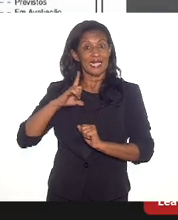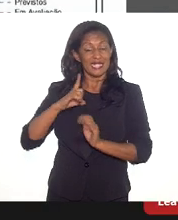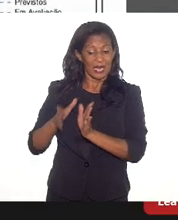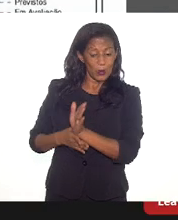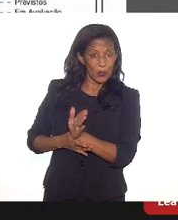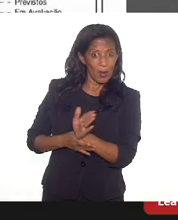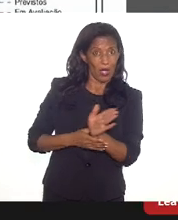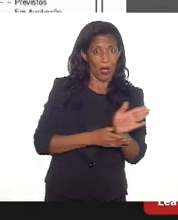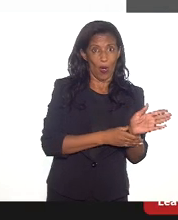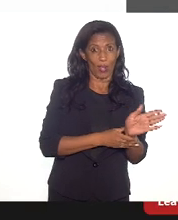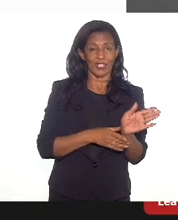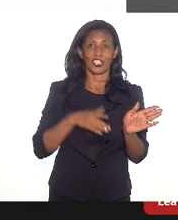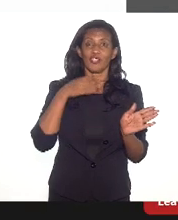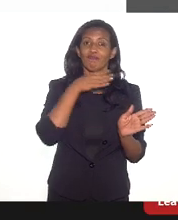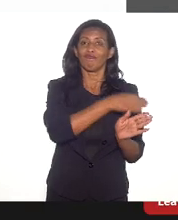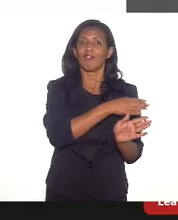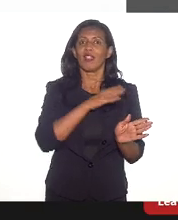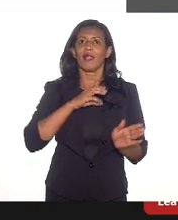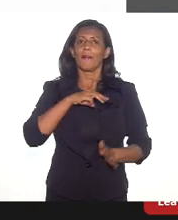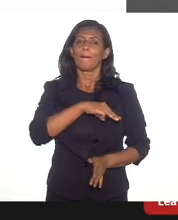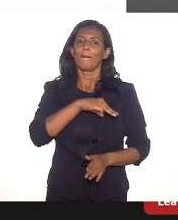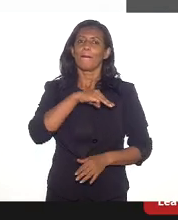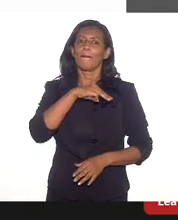que já tem a sua...